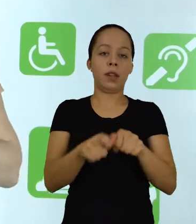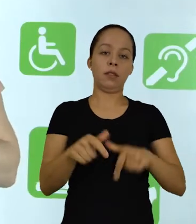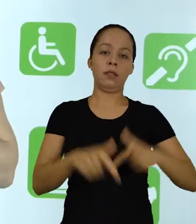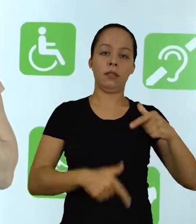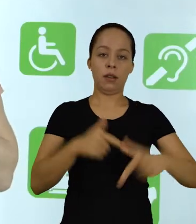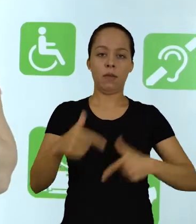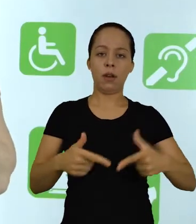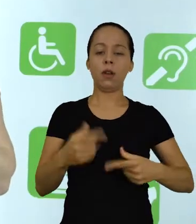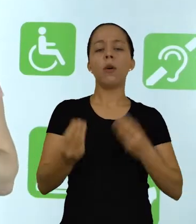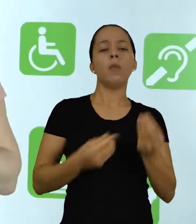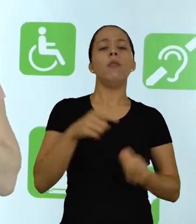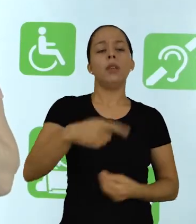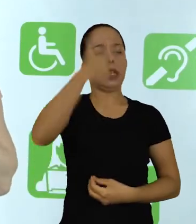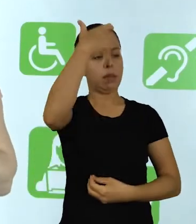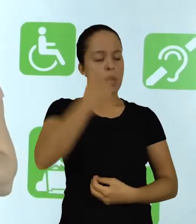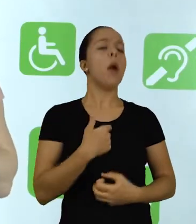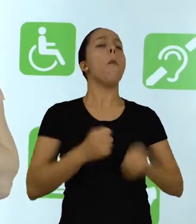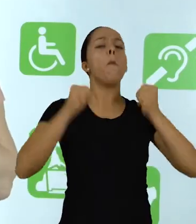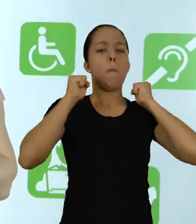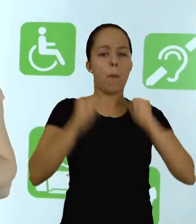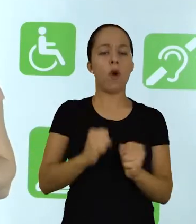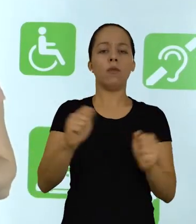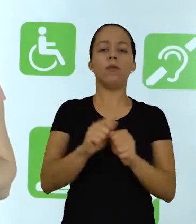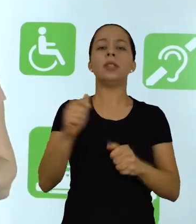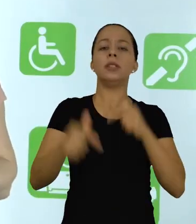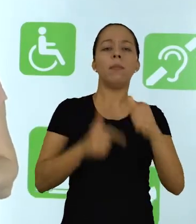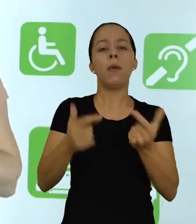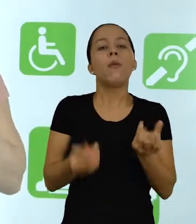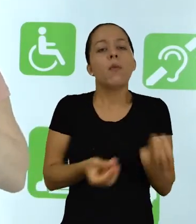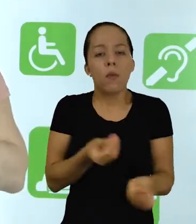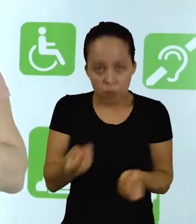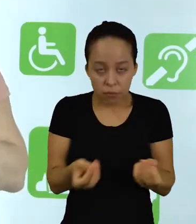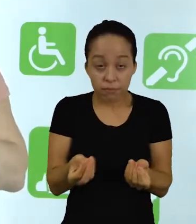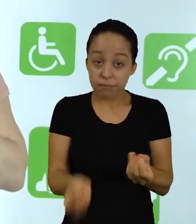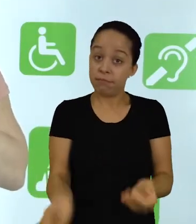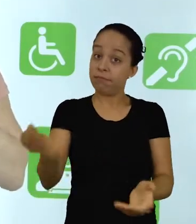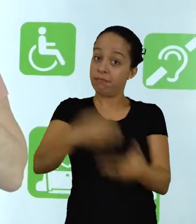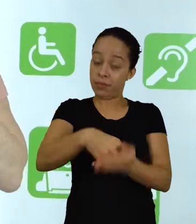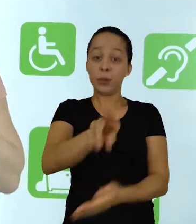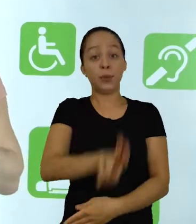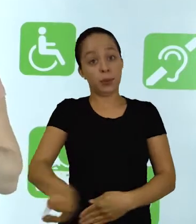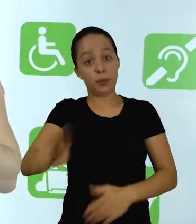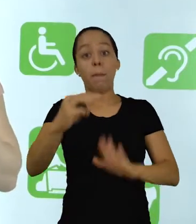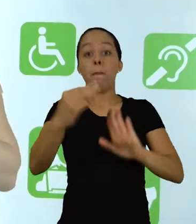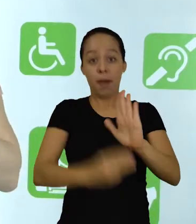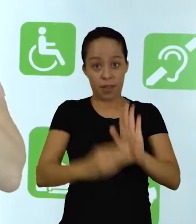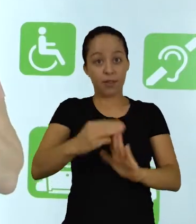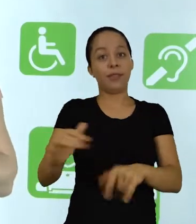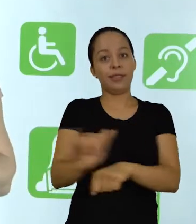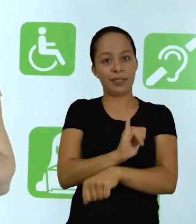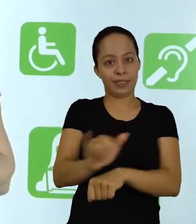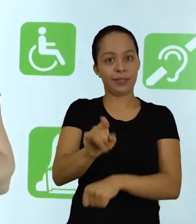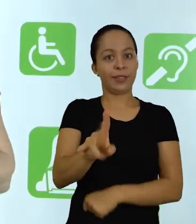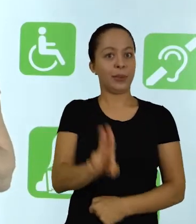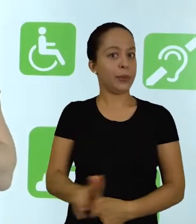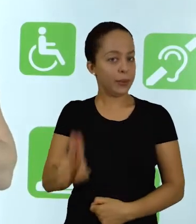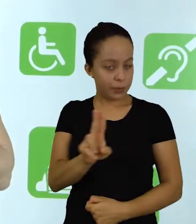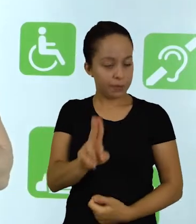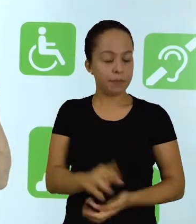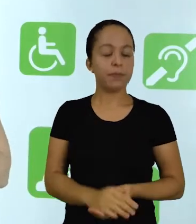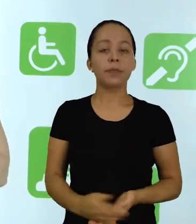seu trabalho, como você se propõe a executar, a fazer o seu trabalho, a partir do método que você utilizou.